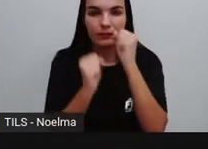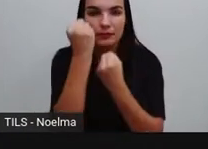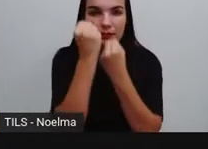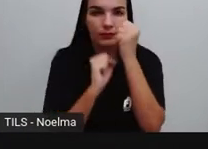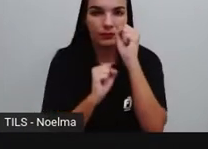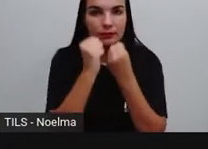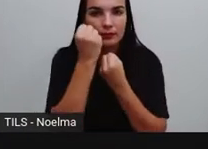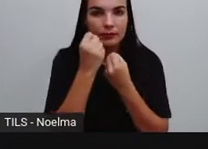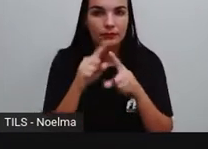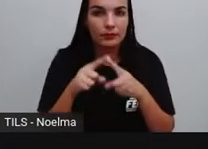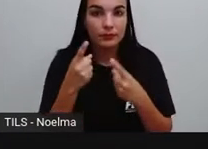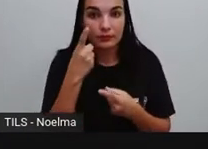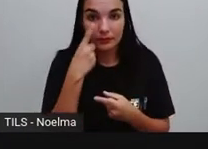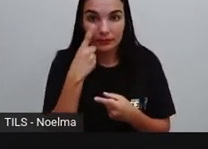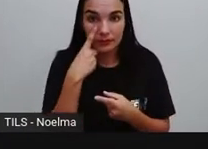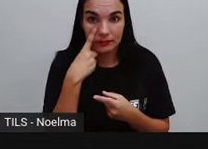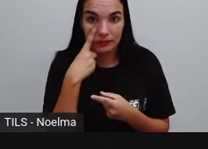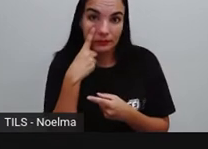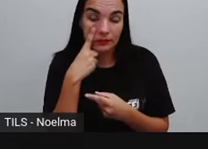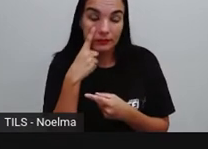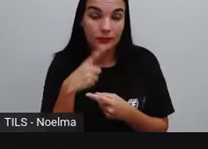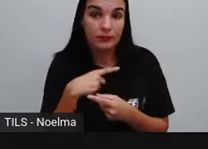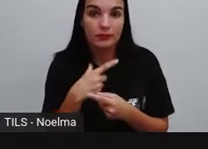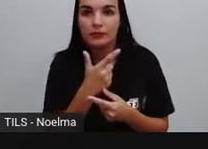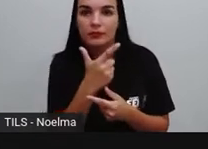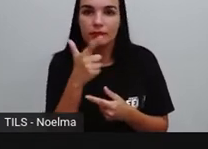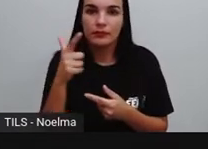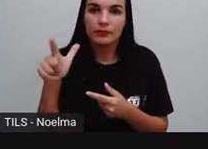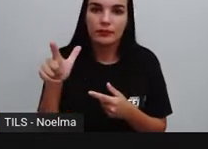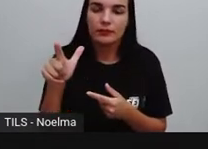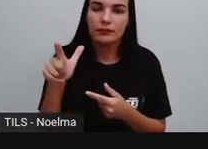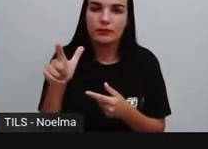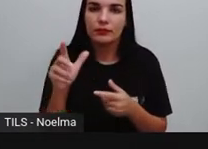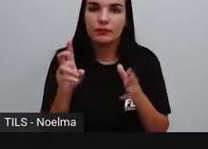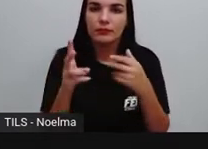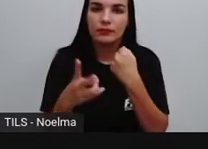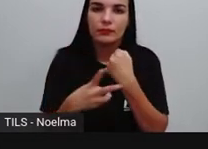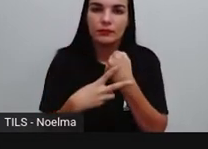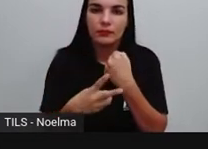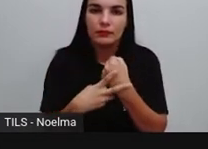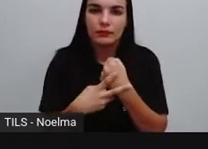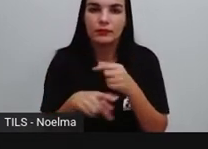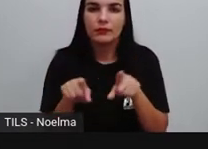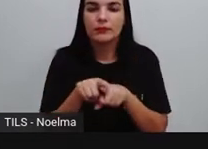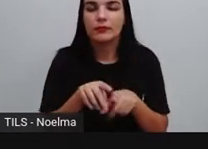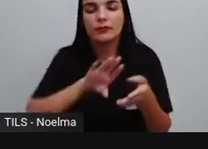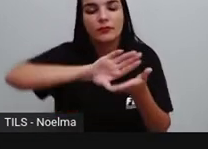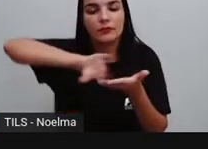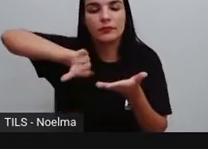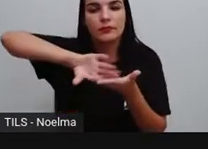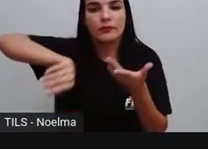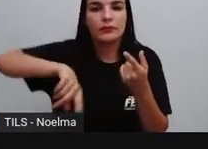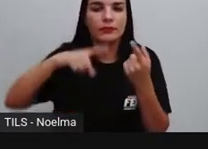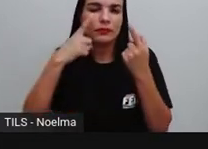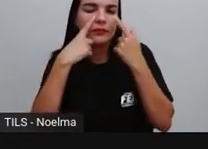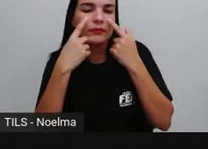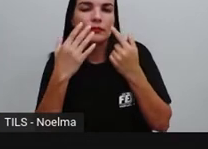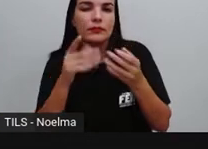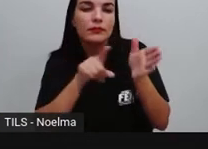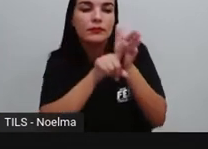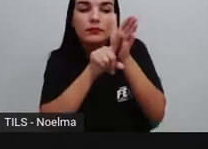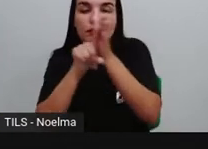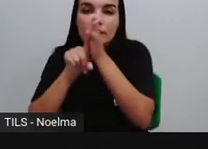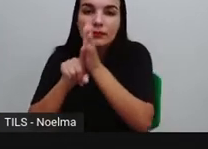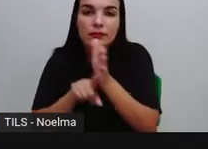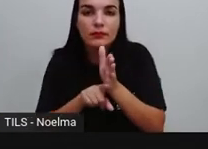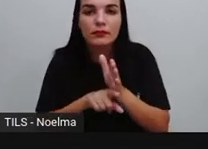atenção. Aí tem outro verbo que eu não destaquei, que foi o verbo tirar, que está no infinitivo. Mas vamos analisar os